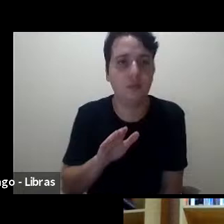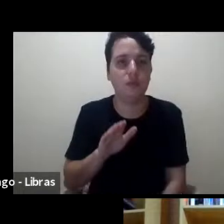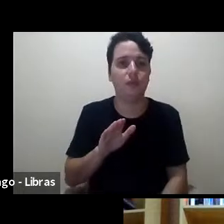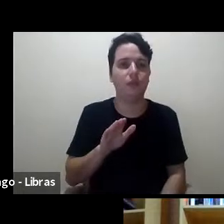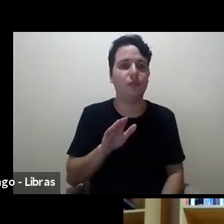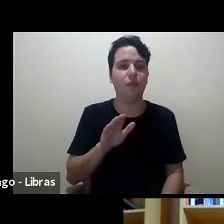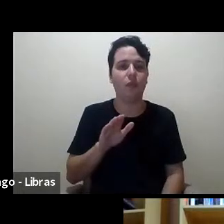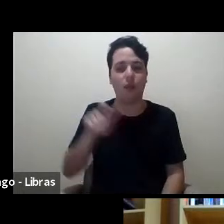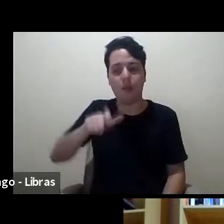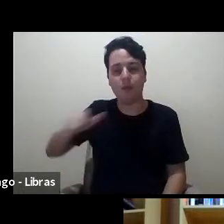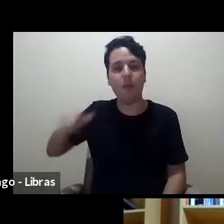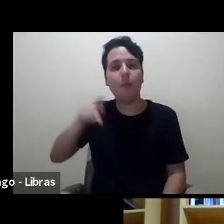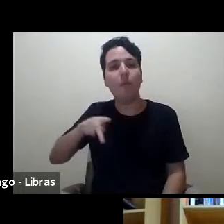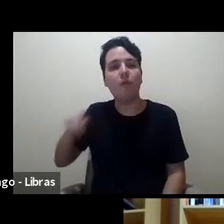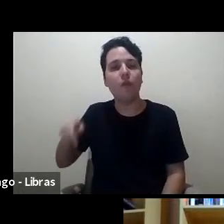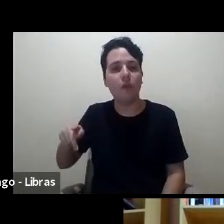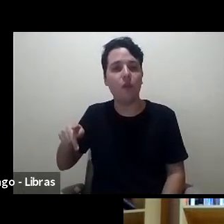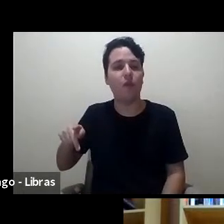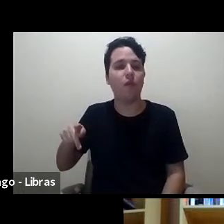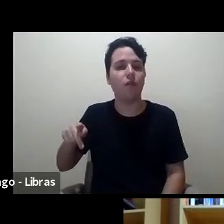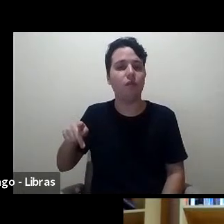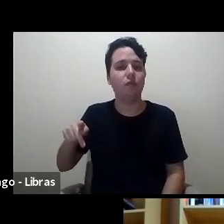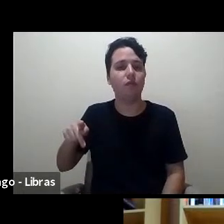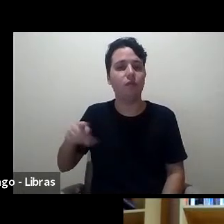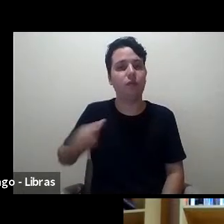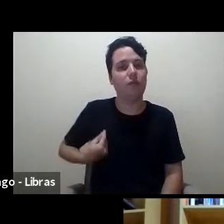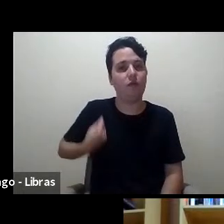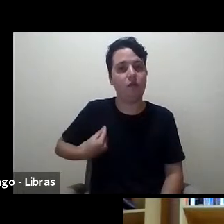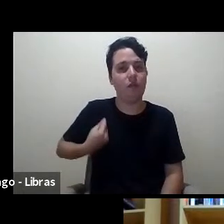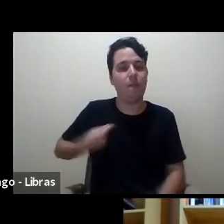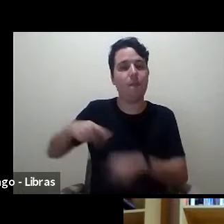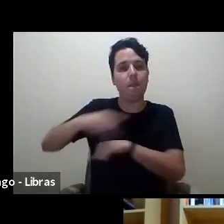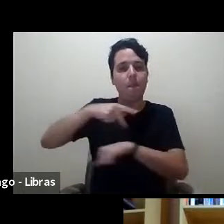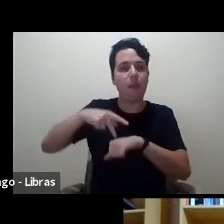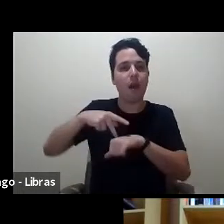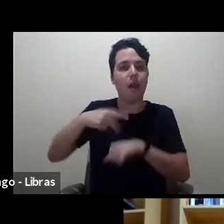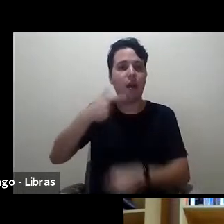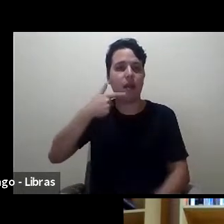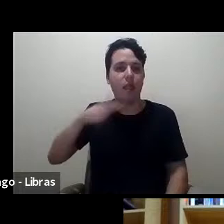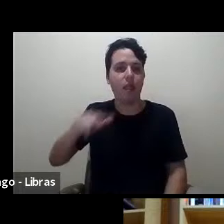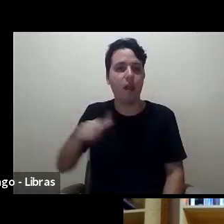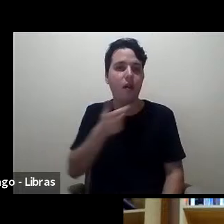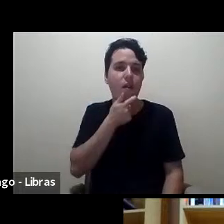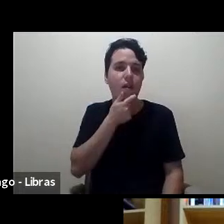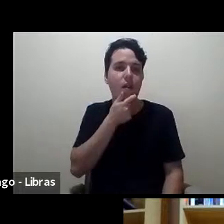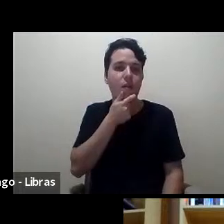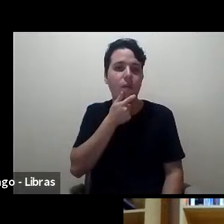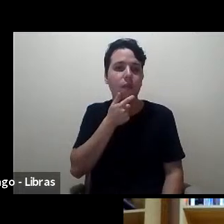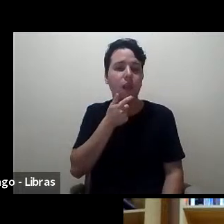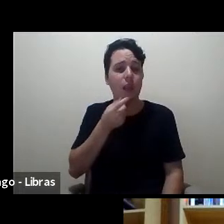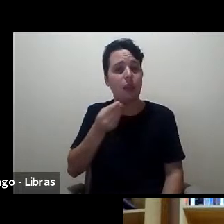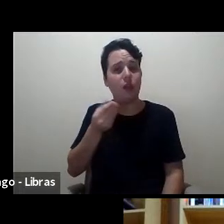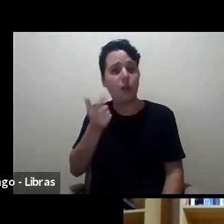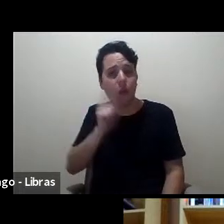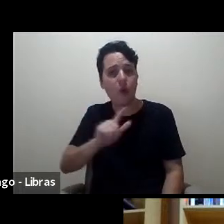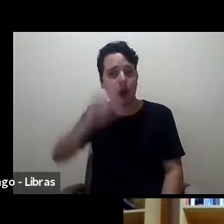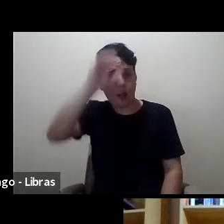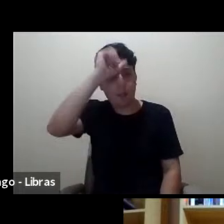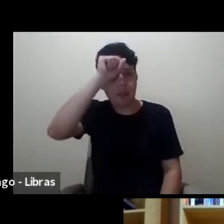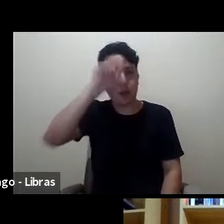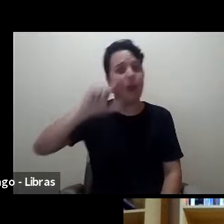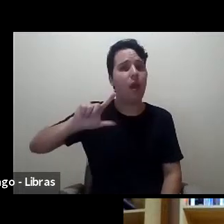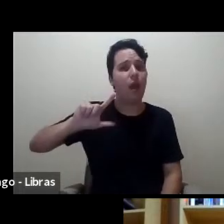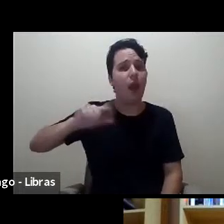professores e professoras que estão em países de língua inglesa para aprender para um segundo idioma. E também